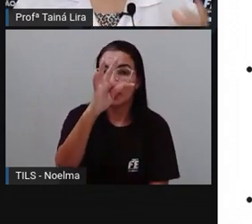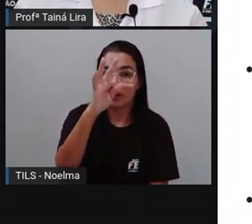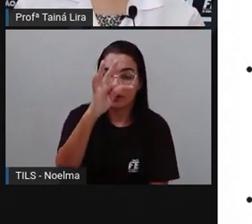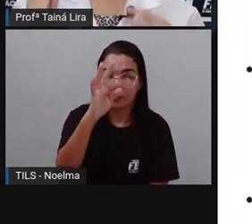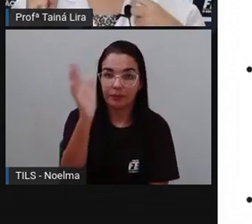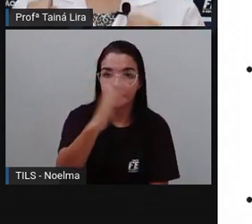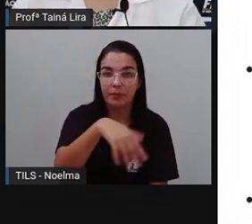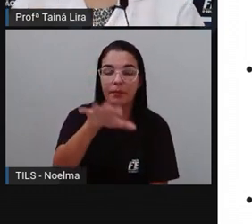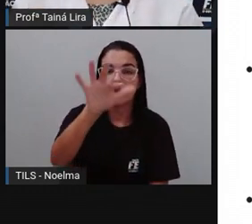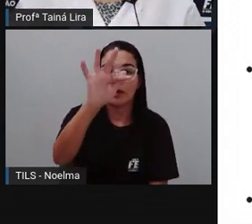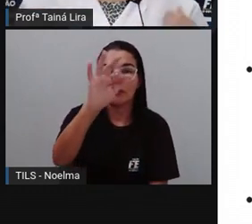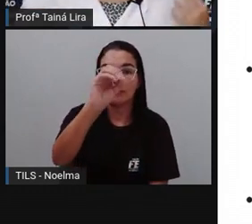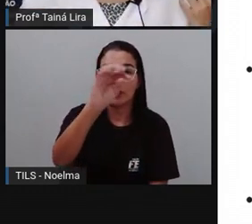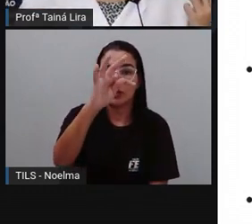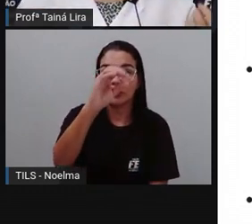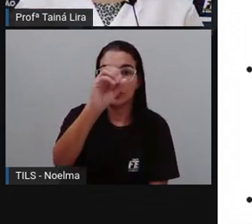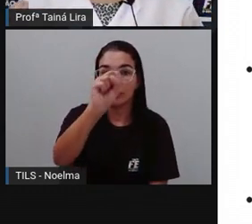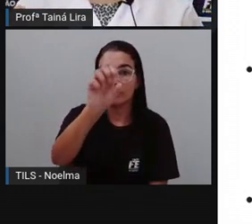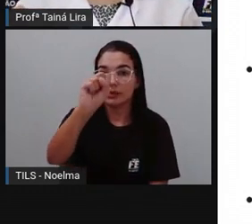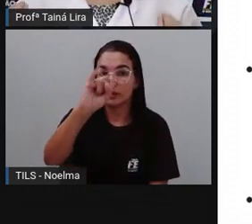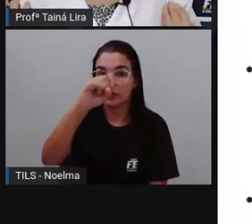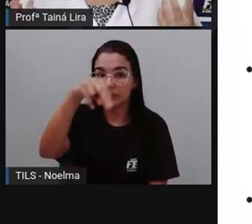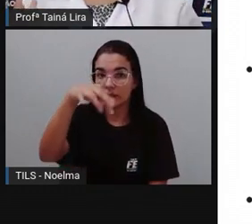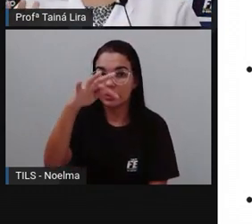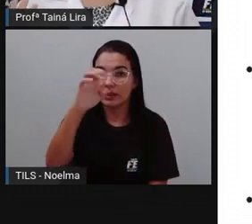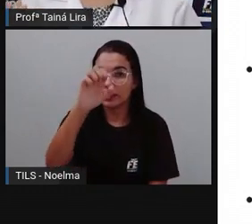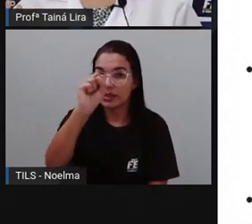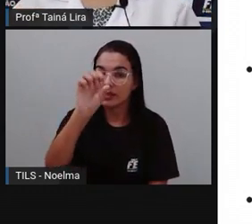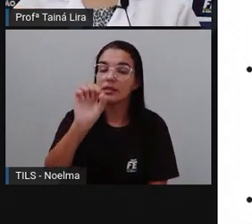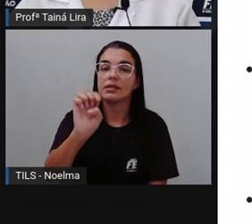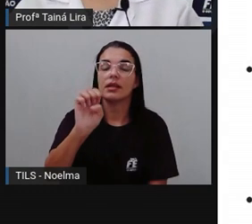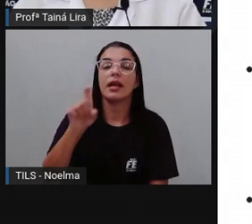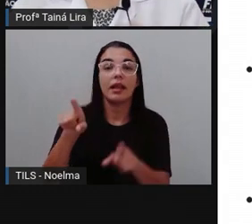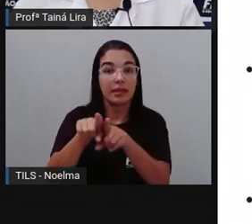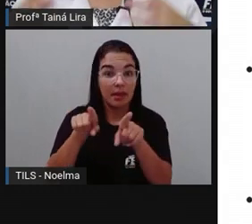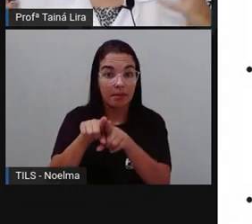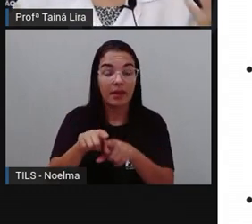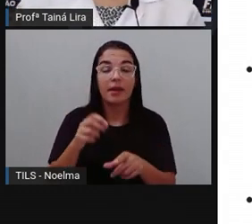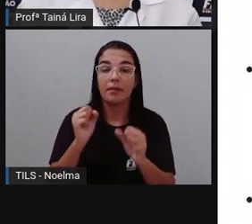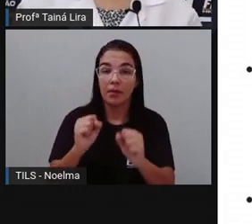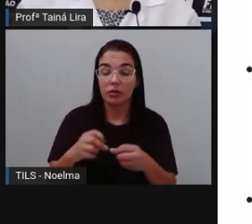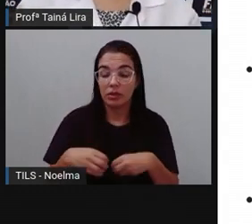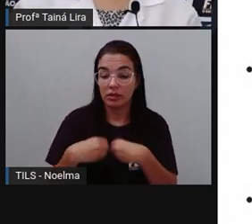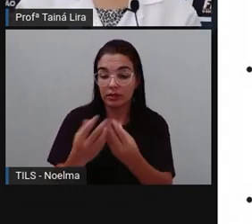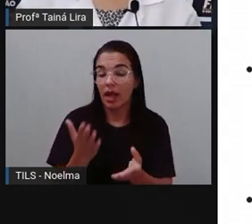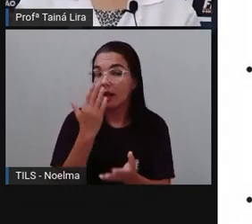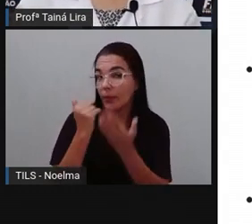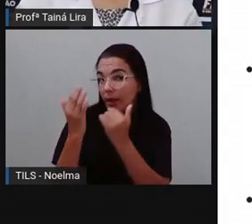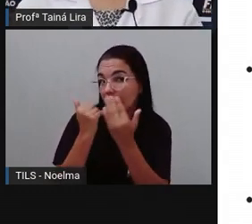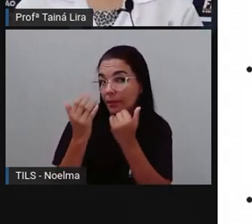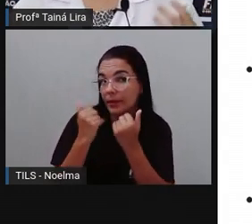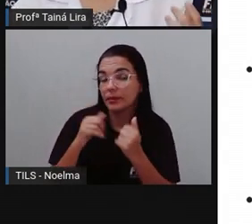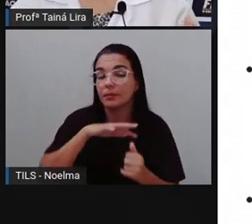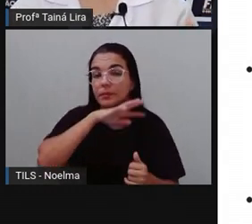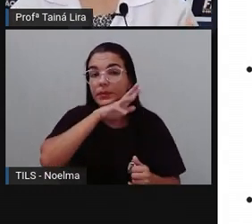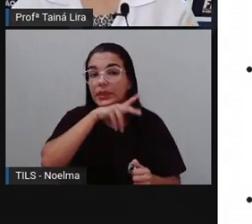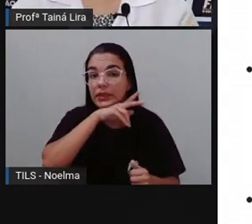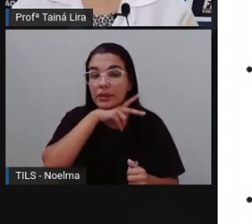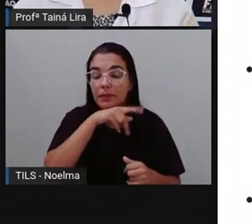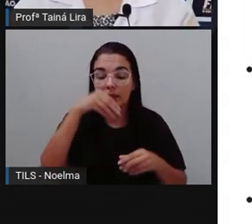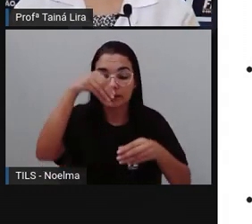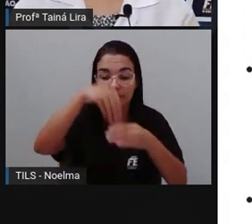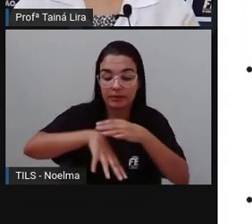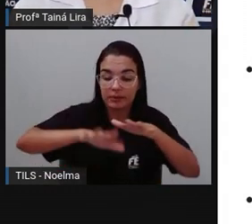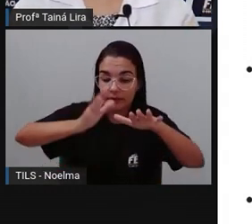na natureza, E ela também serve de alimento e esconderijo Para animais marinhos, certo? Então nós estamos